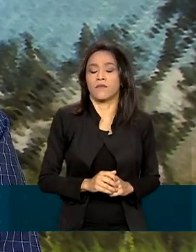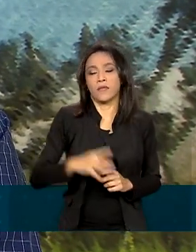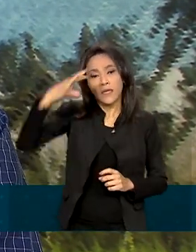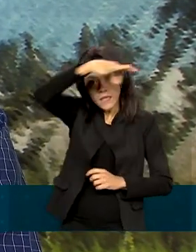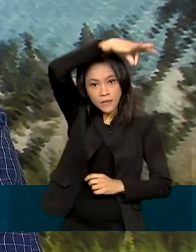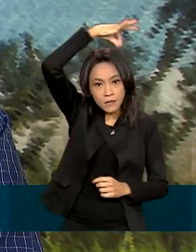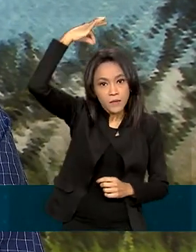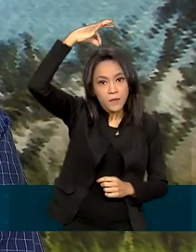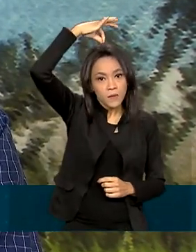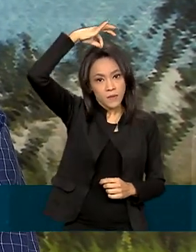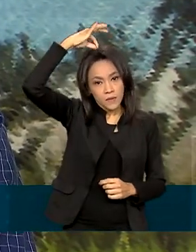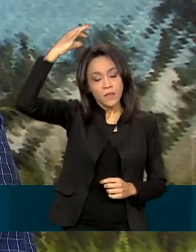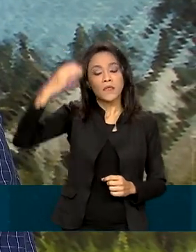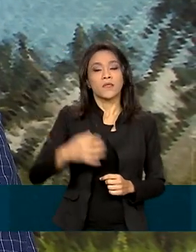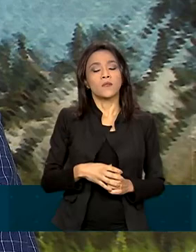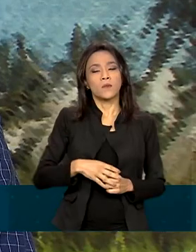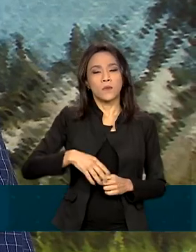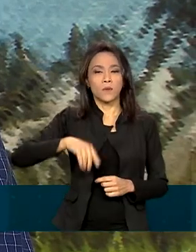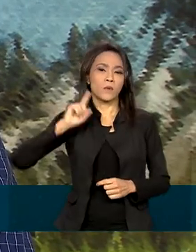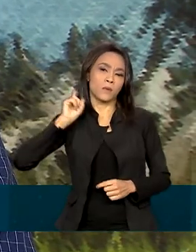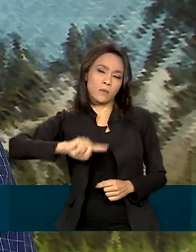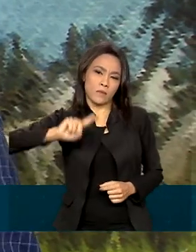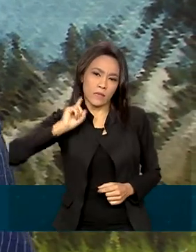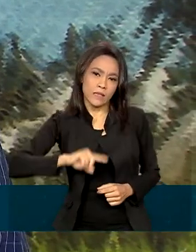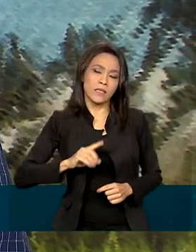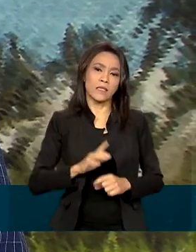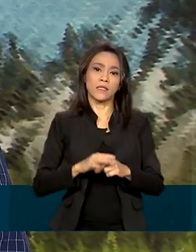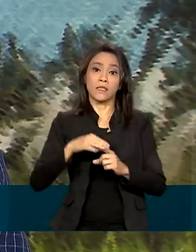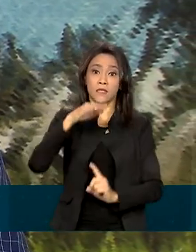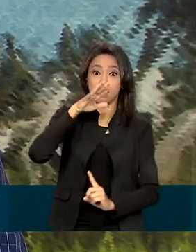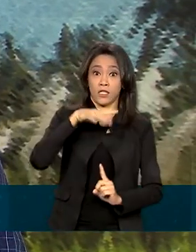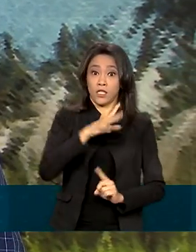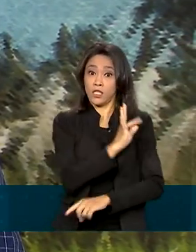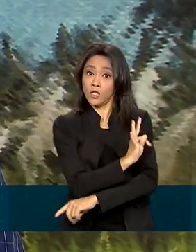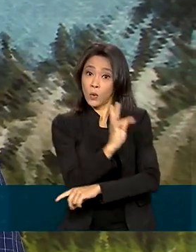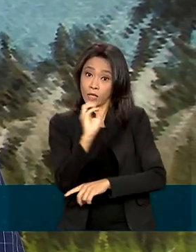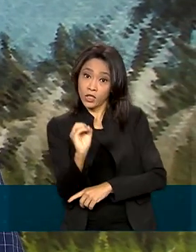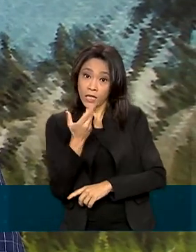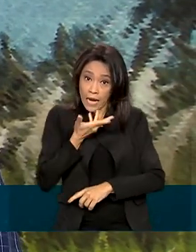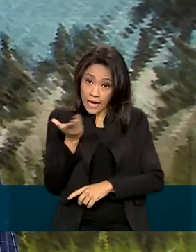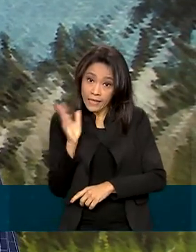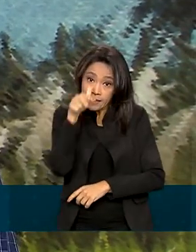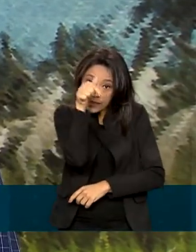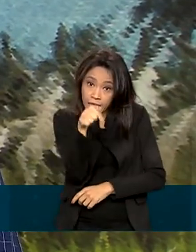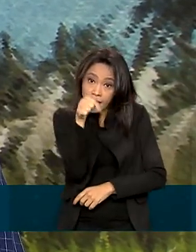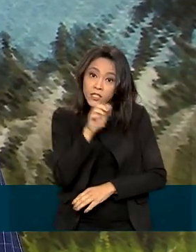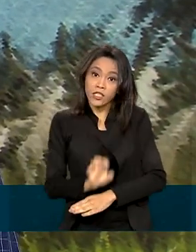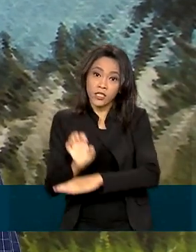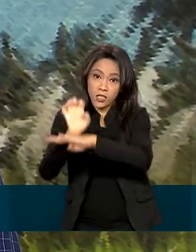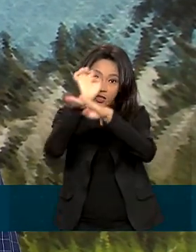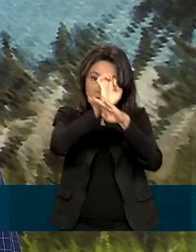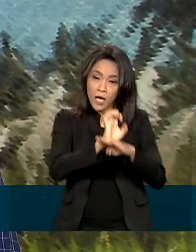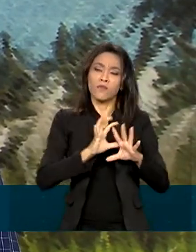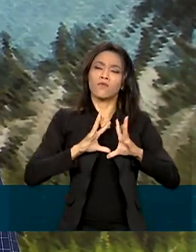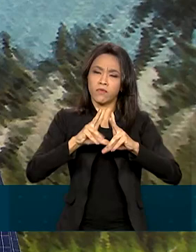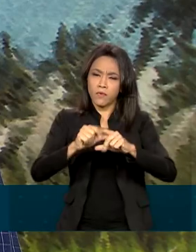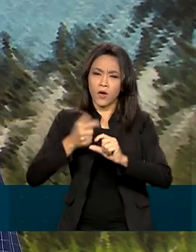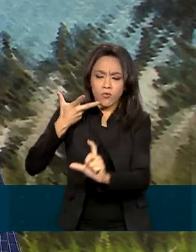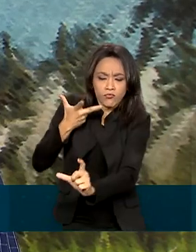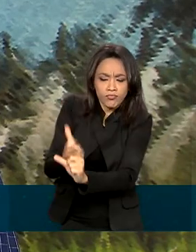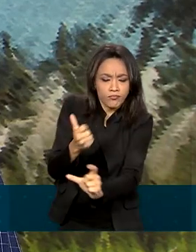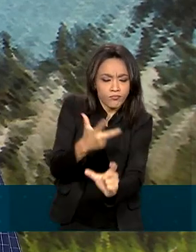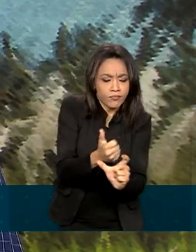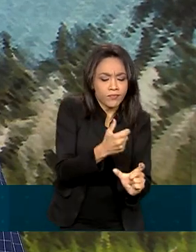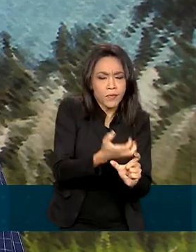Espírito Santo, Minas Gerais e Tocantins. Esses sete estados, os produtores rurais vão vacinar todos os seus bovinos e bubalinos